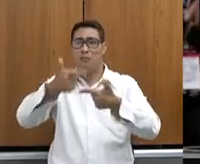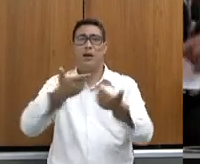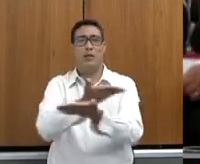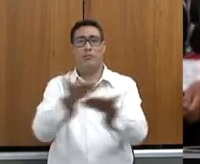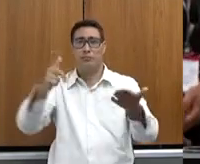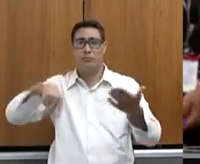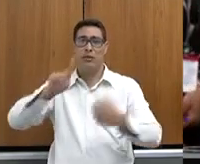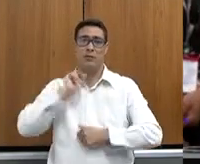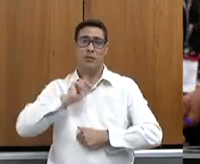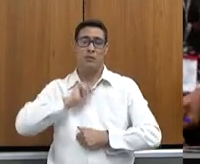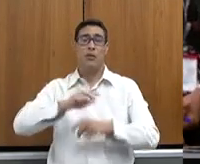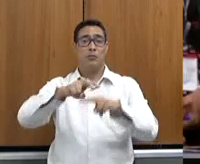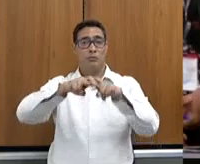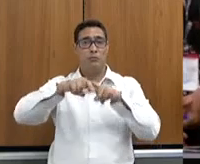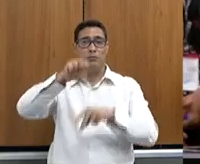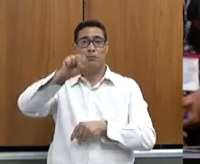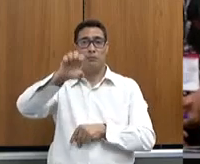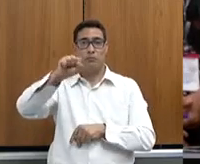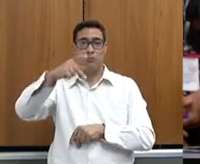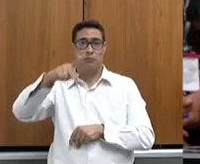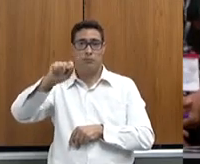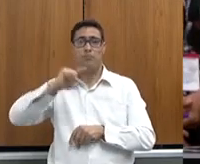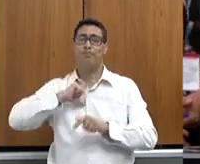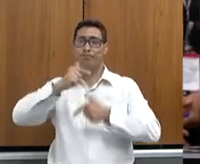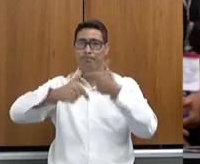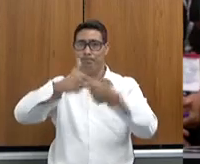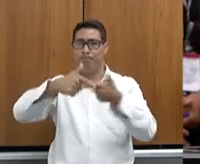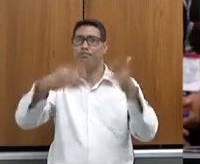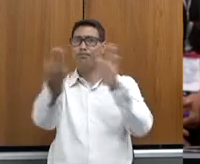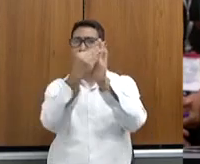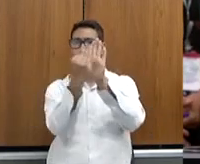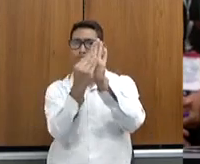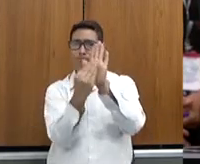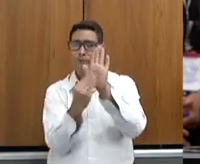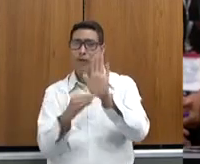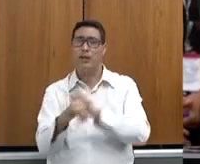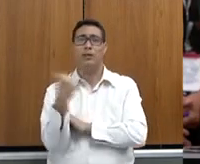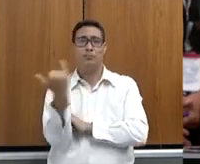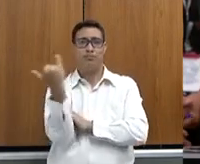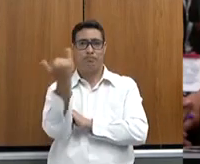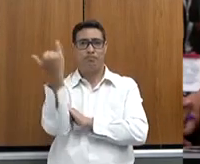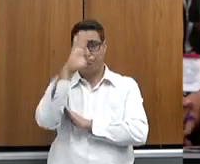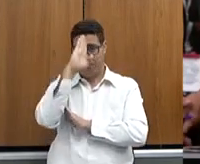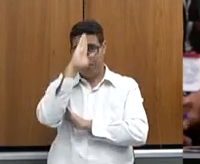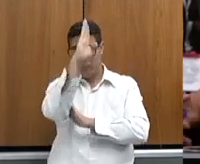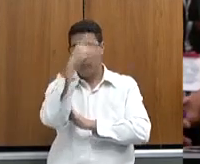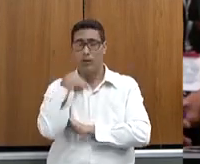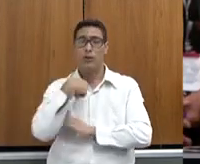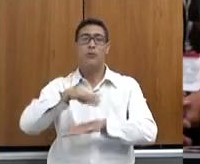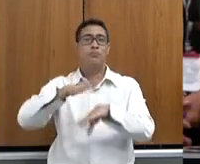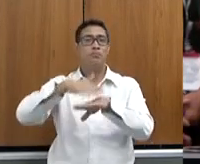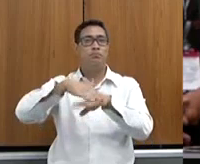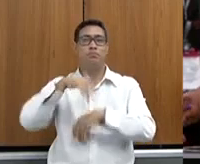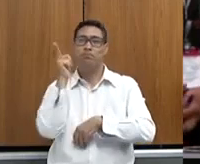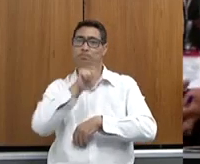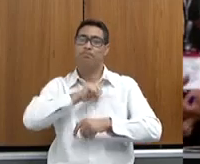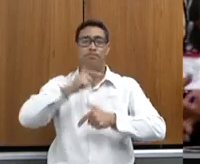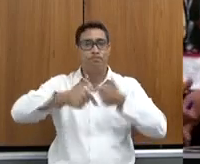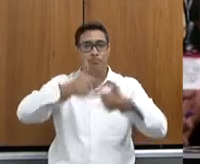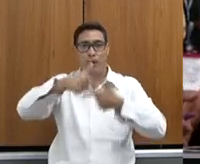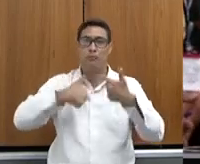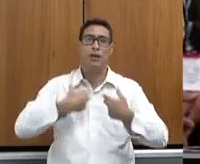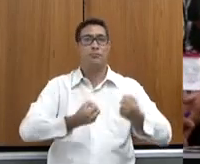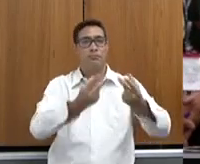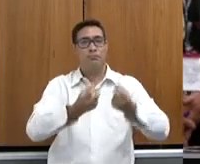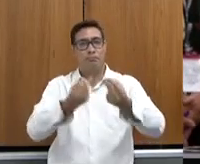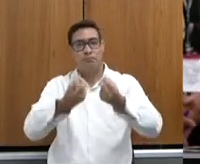a CEAPA tem feito esse trabalho, colocado no seu portfólio uma importância muito grande de continuar esse trabalho, vendendo